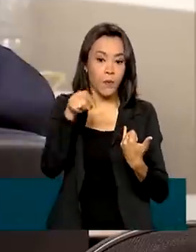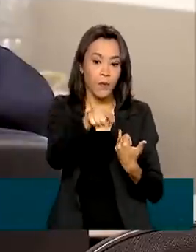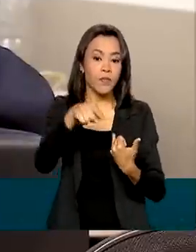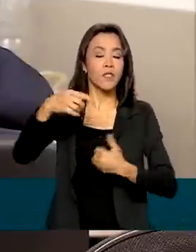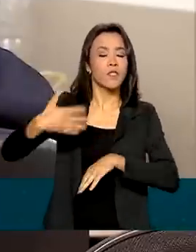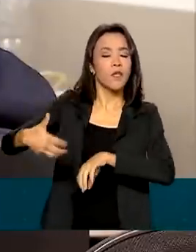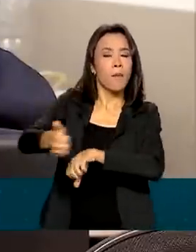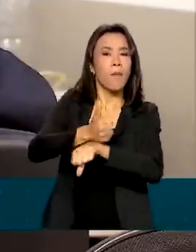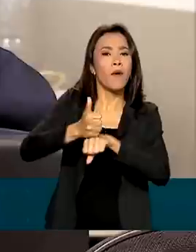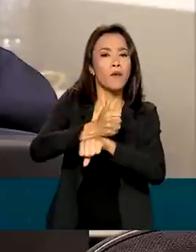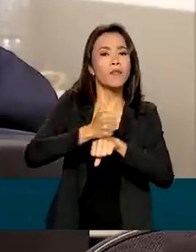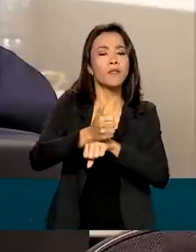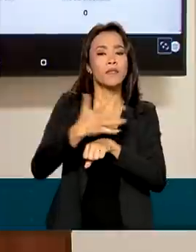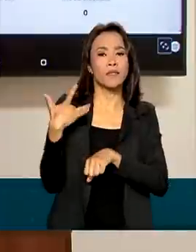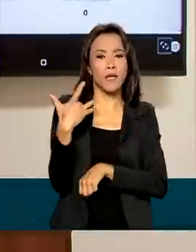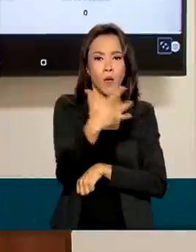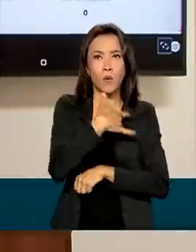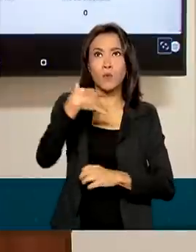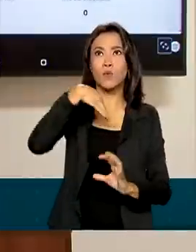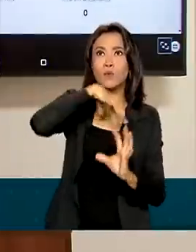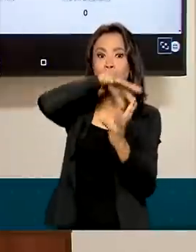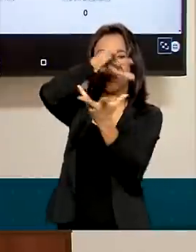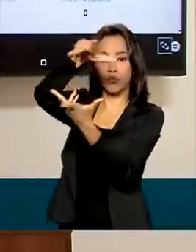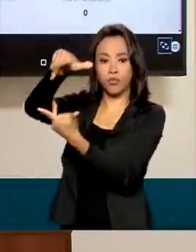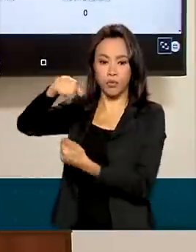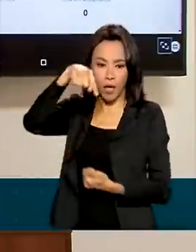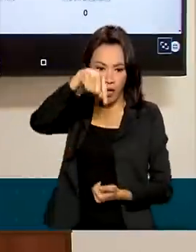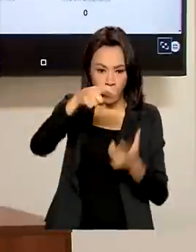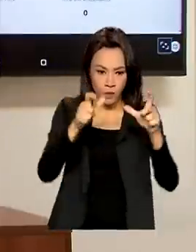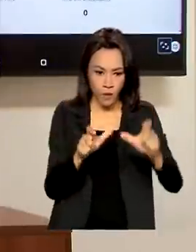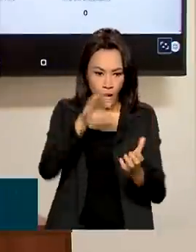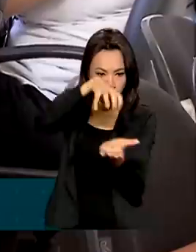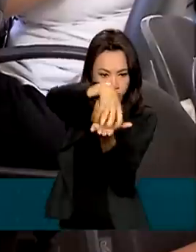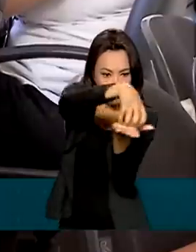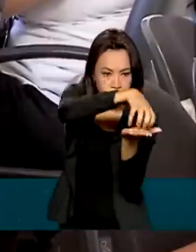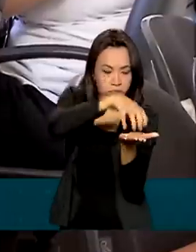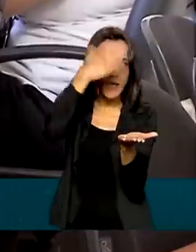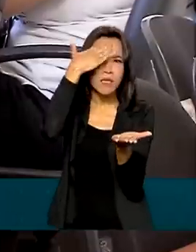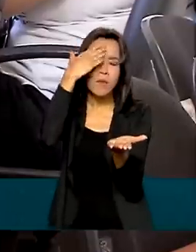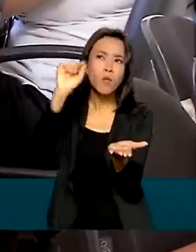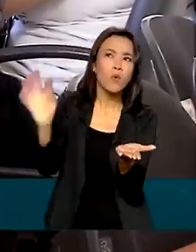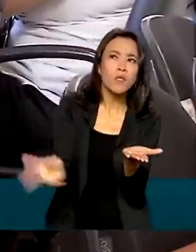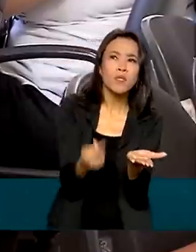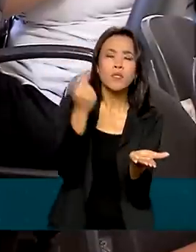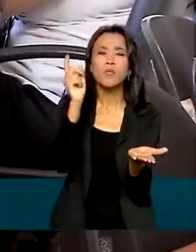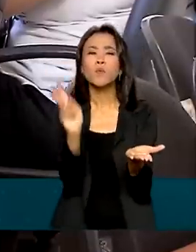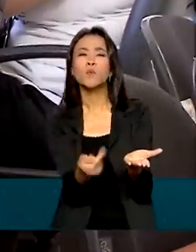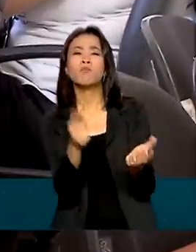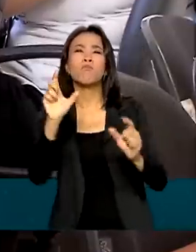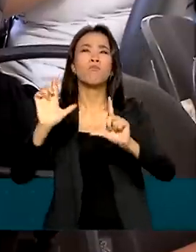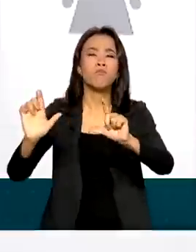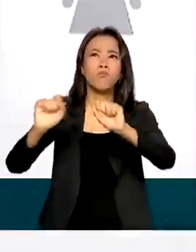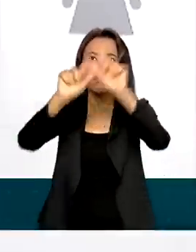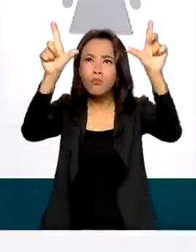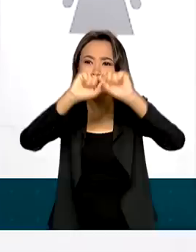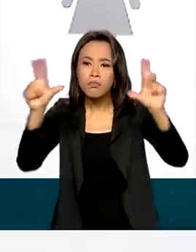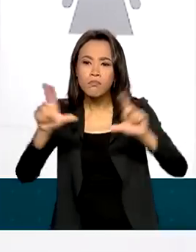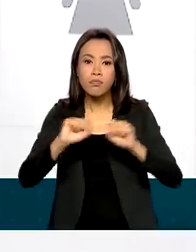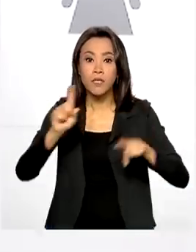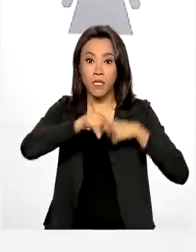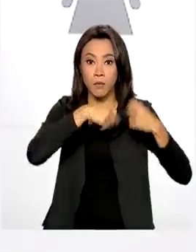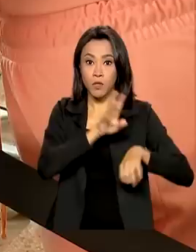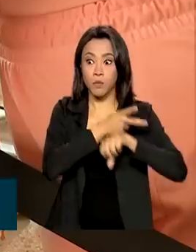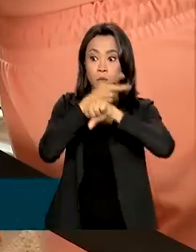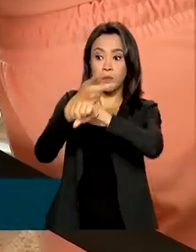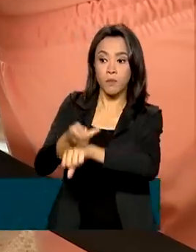profissionais de saúde de todo o mundo. Acompanhar notícias, checar rumores, ir a campo colher informações.